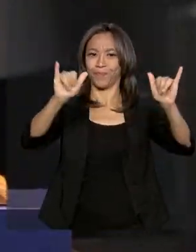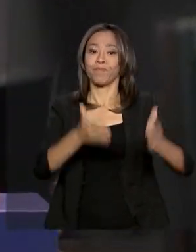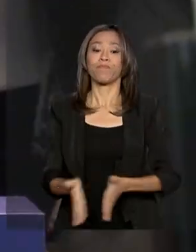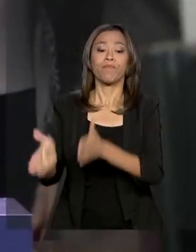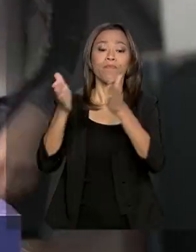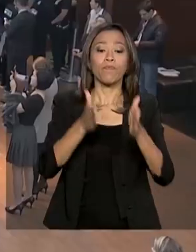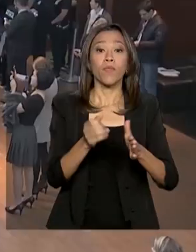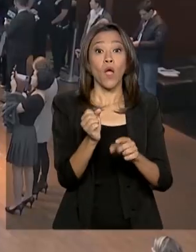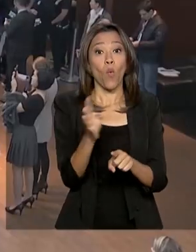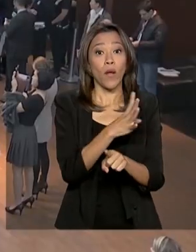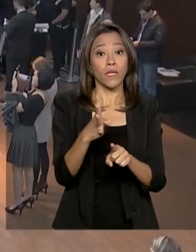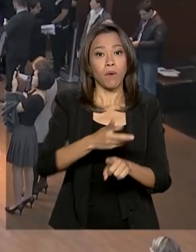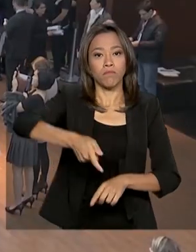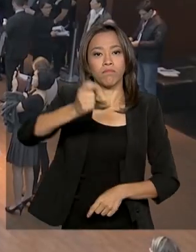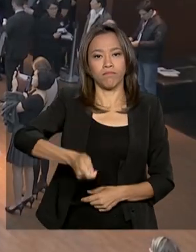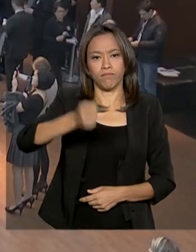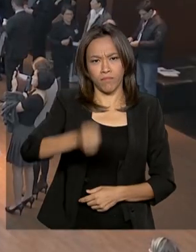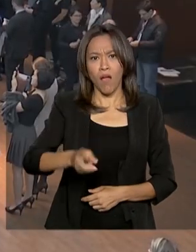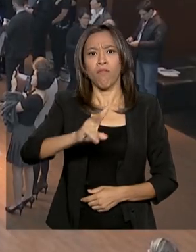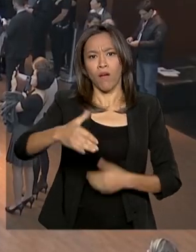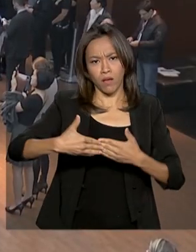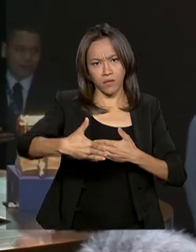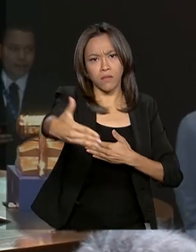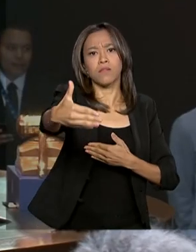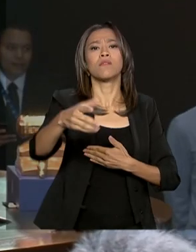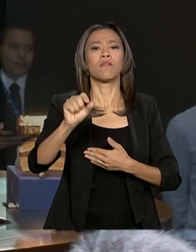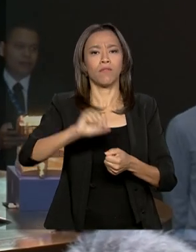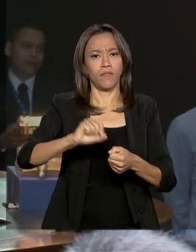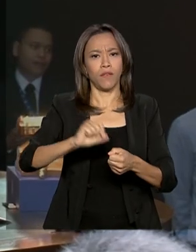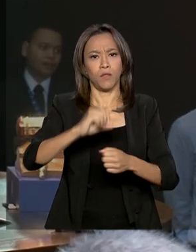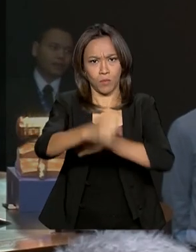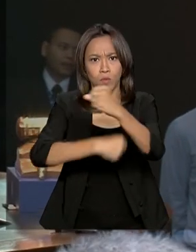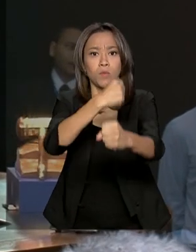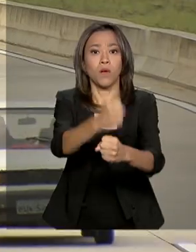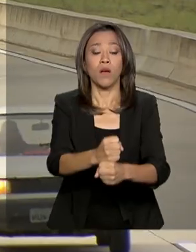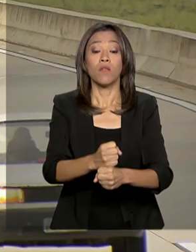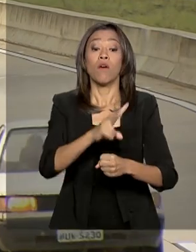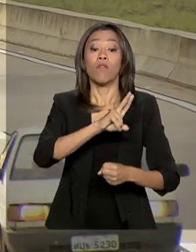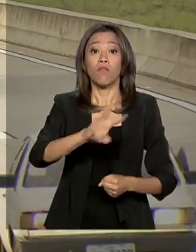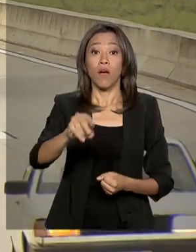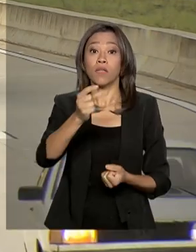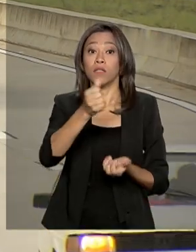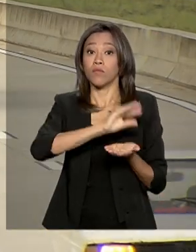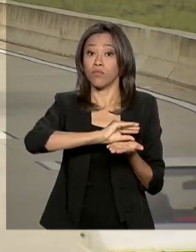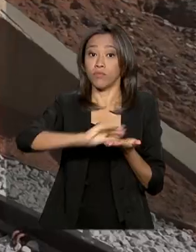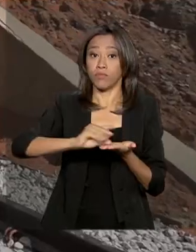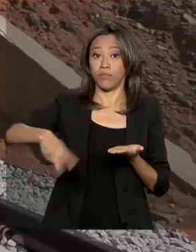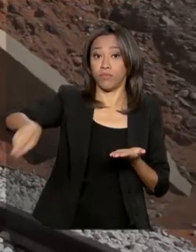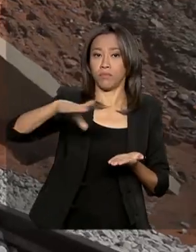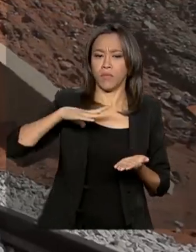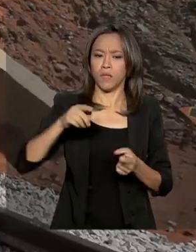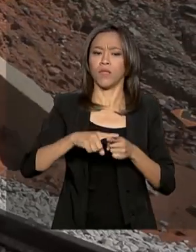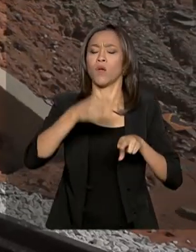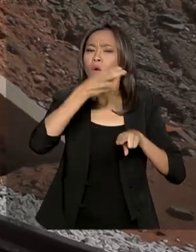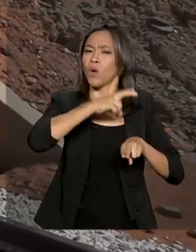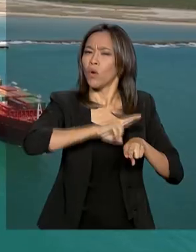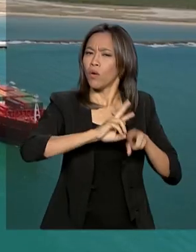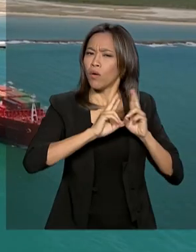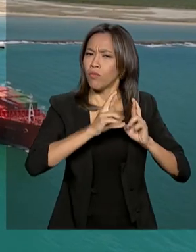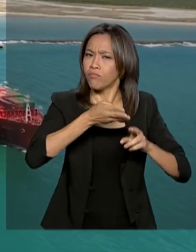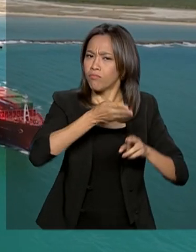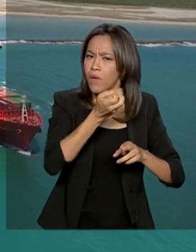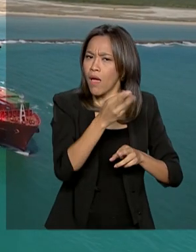44 leilões vão ser realizados no ano que vem. Serão repassados a iniciativa privada rodovias, ferrovias,